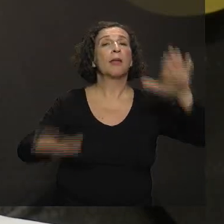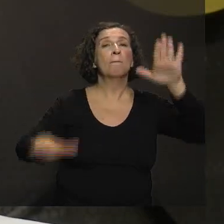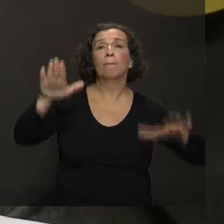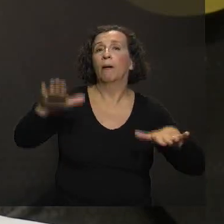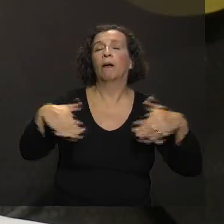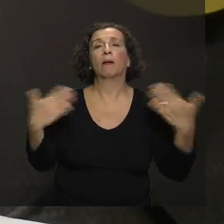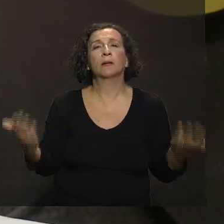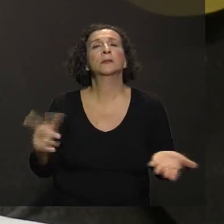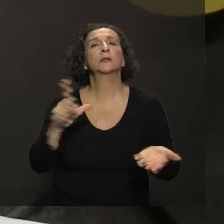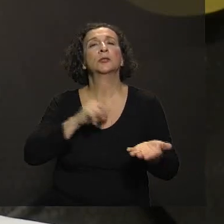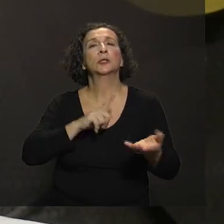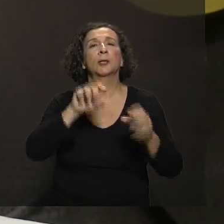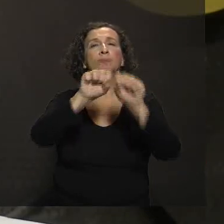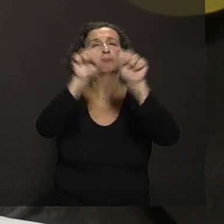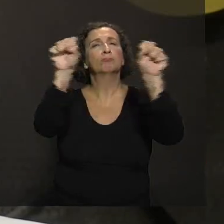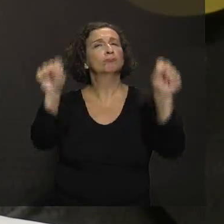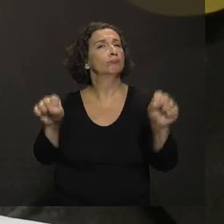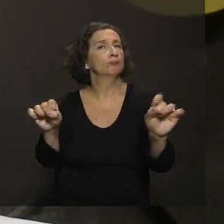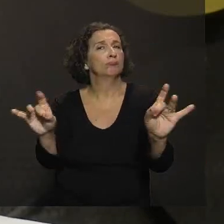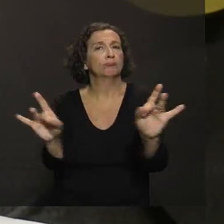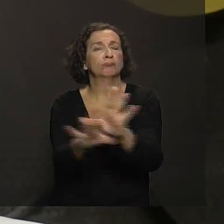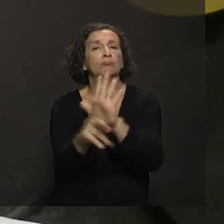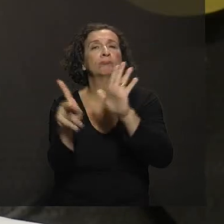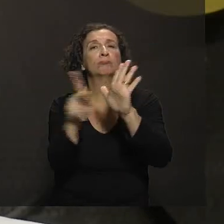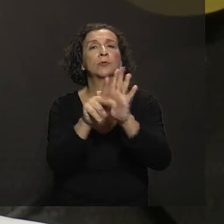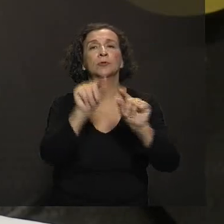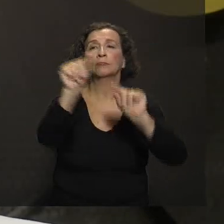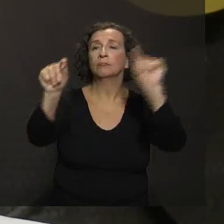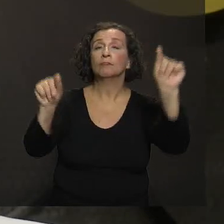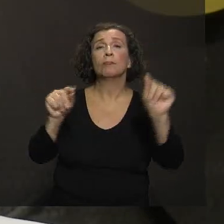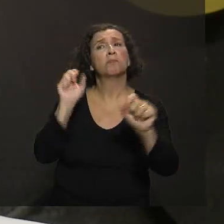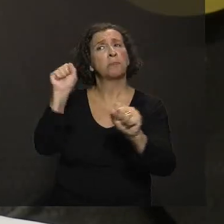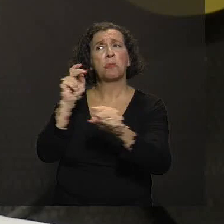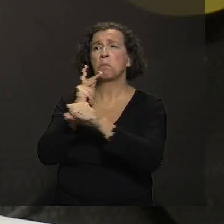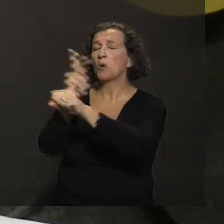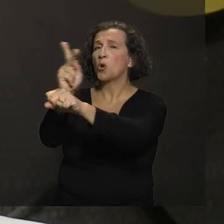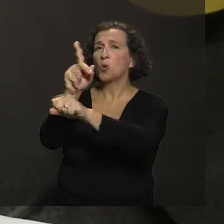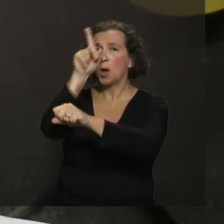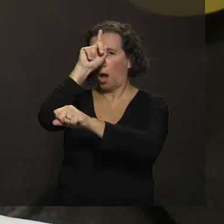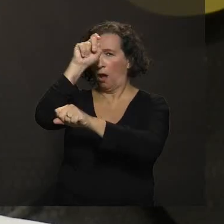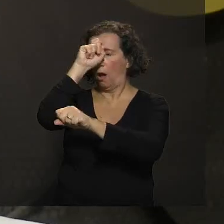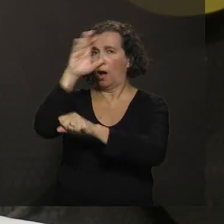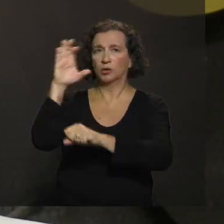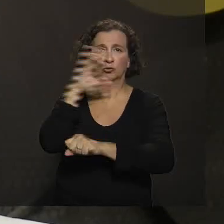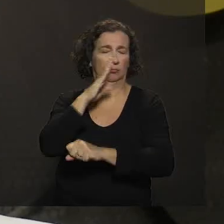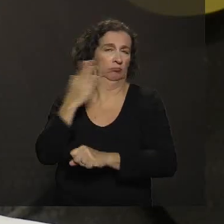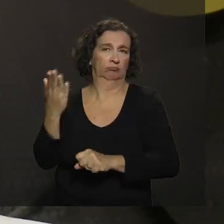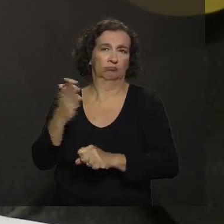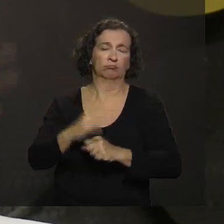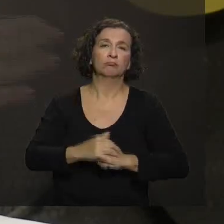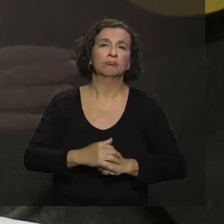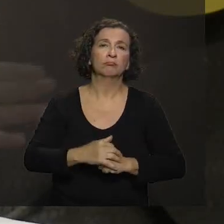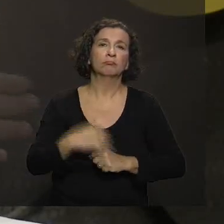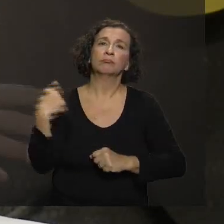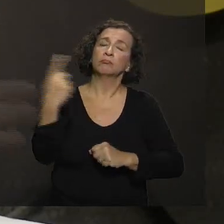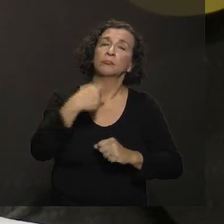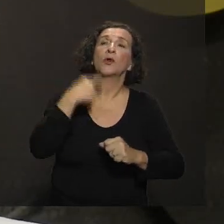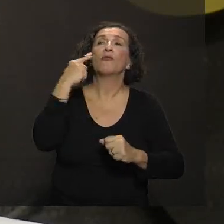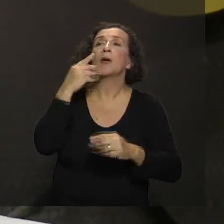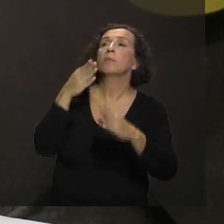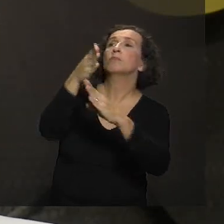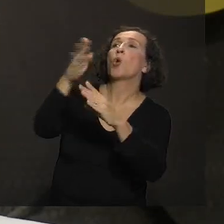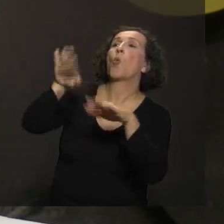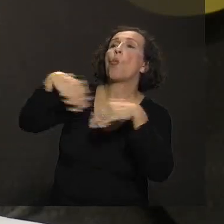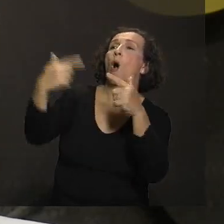situação, já é uma sistematização. Então, a pessoa pode procurar direto a unidade de saúde, né? Dependendo da situação se enquadra,